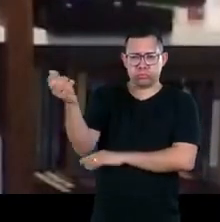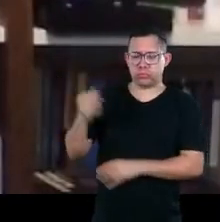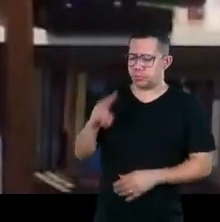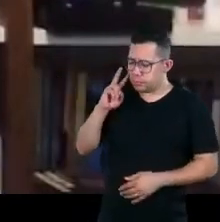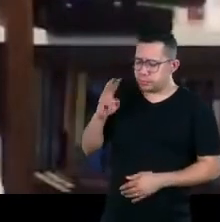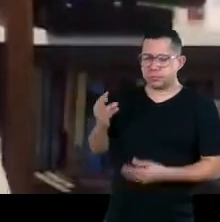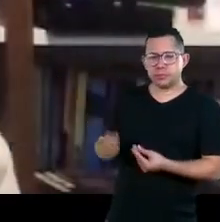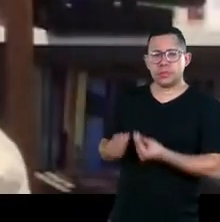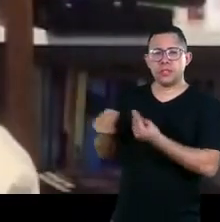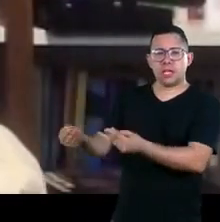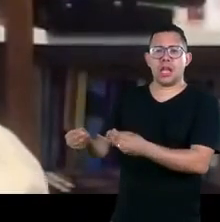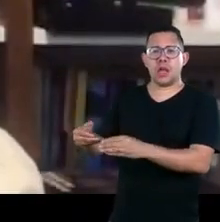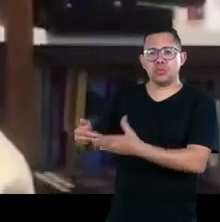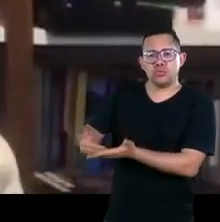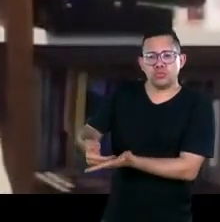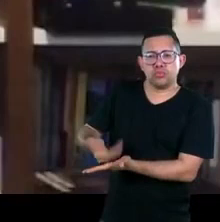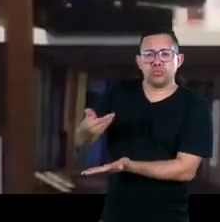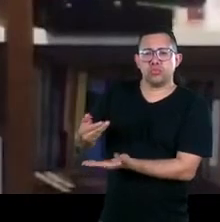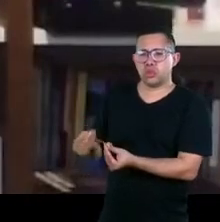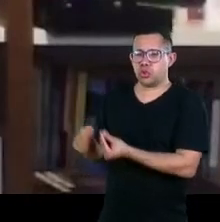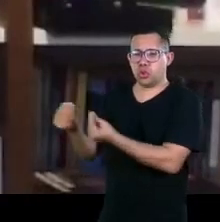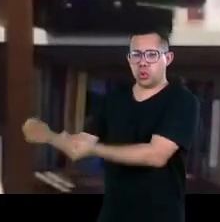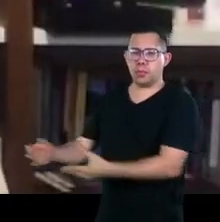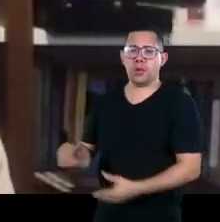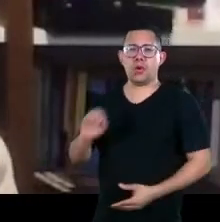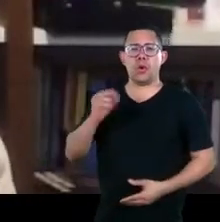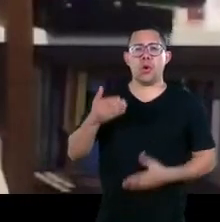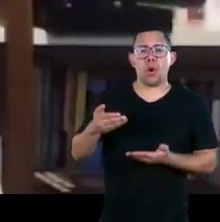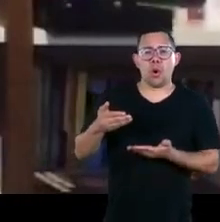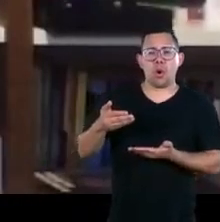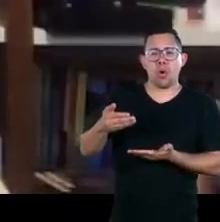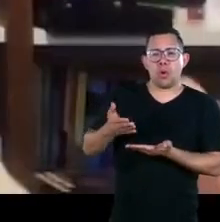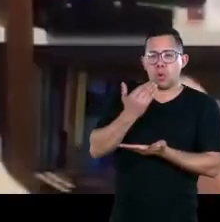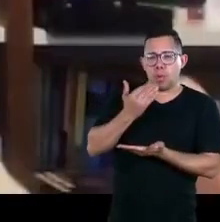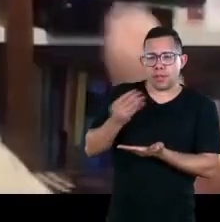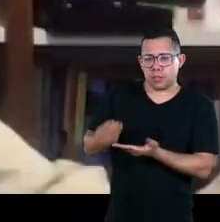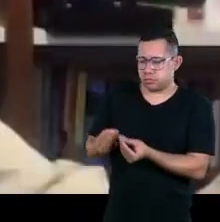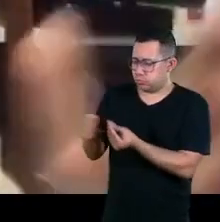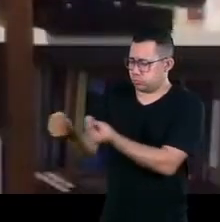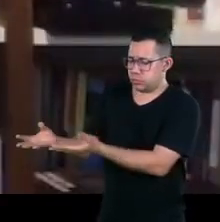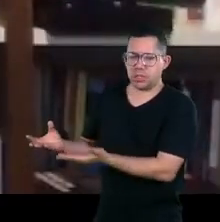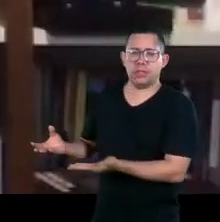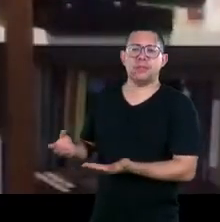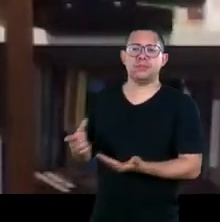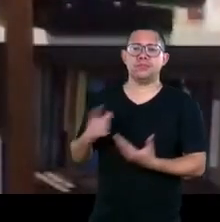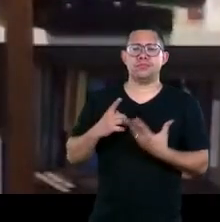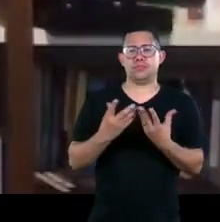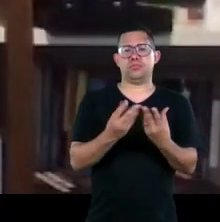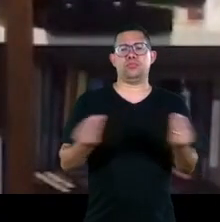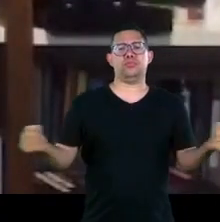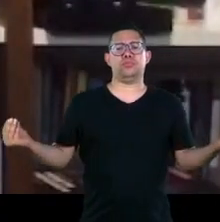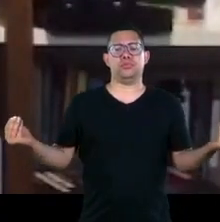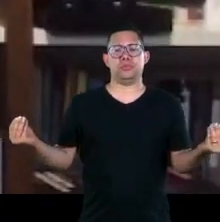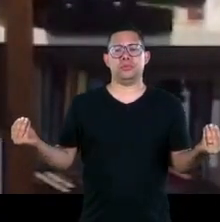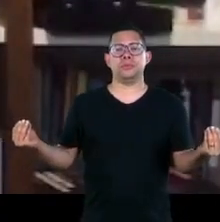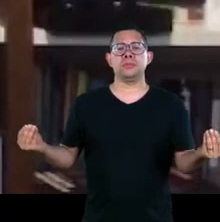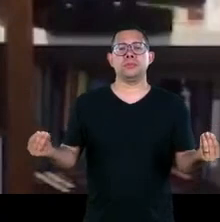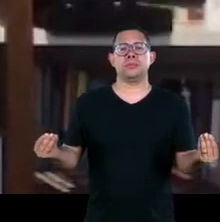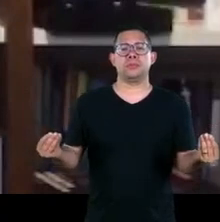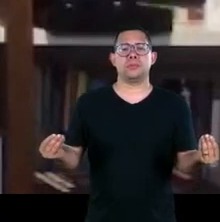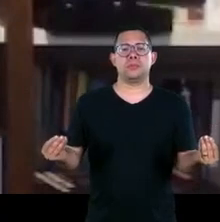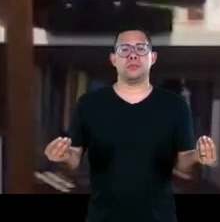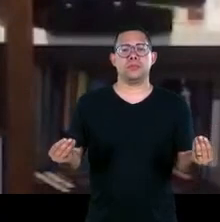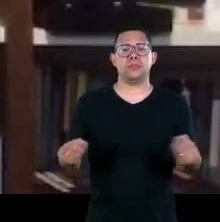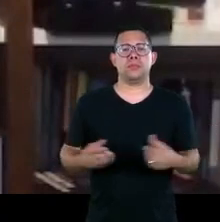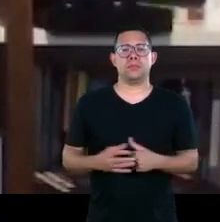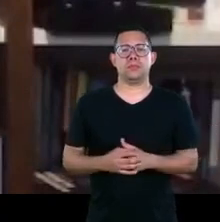moradores de rua uma quantidade grande circula pela cidade você vê isso uma quantidade muito